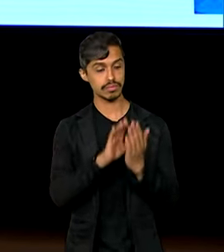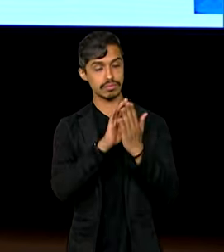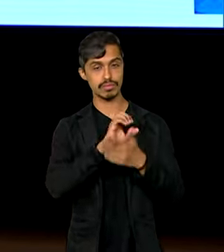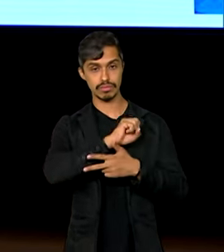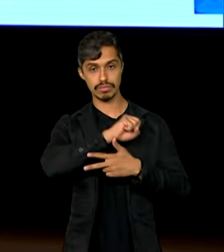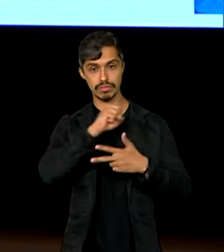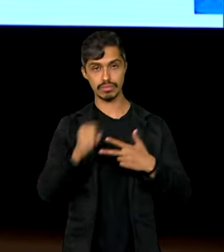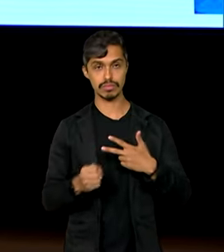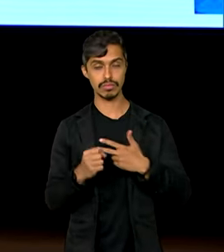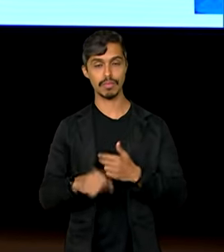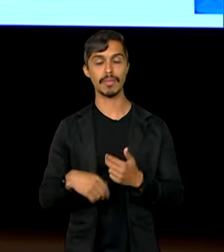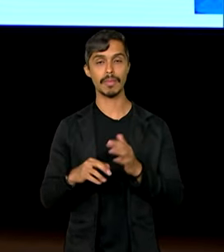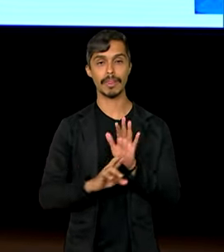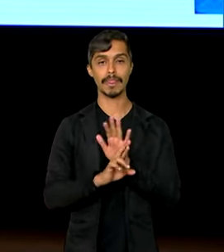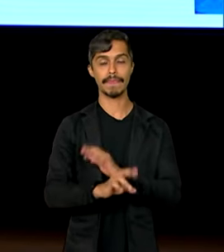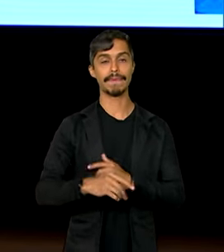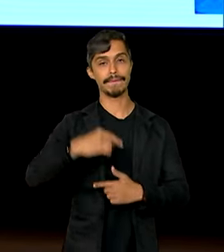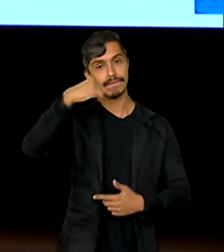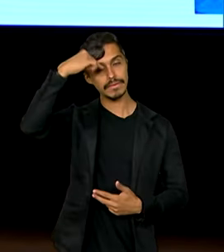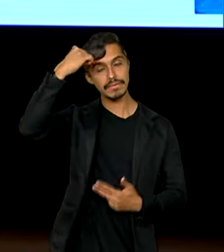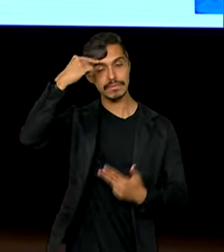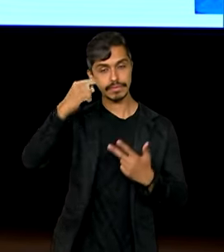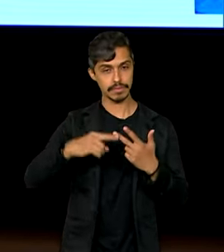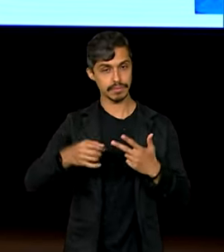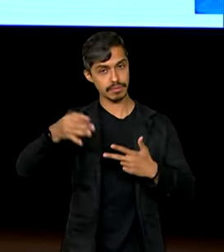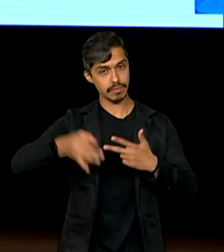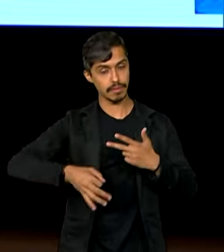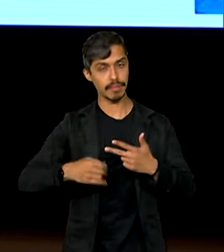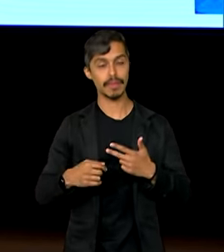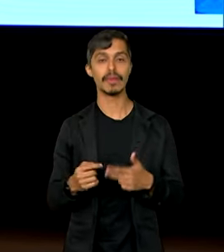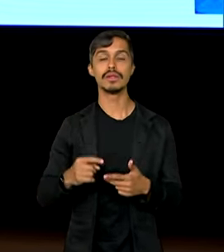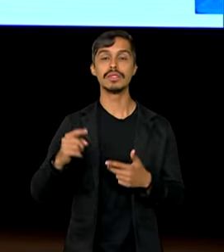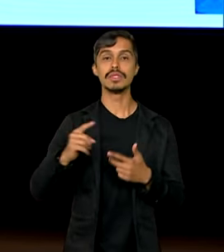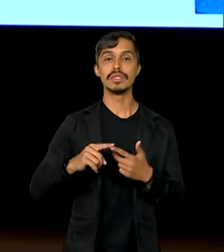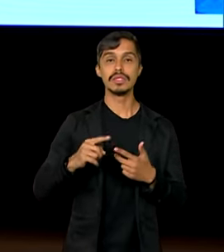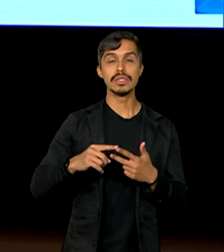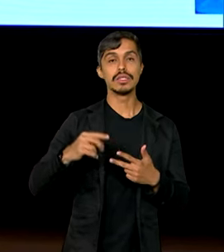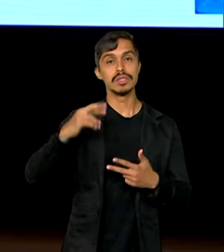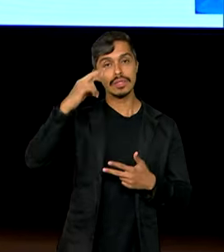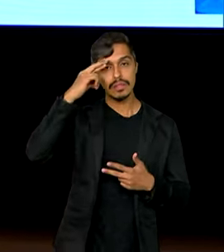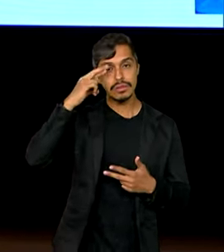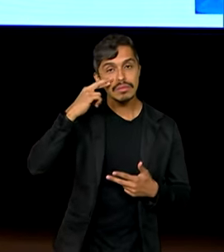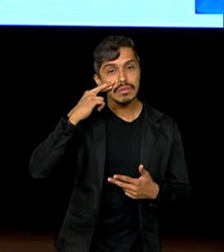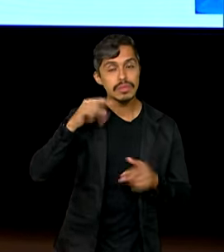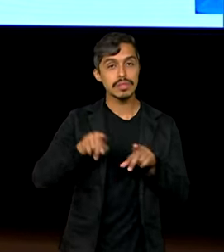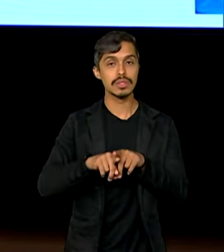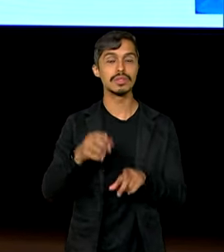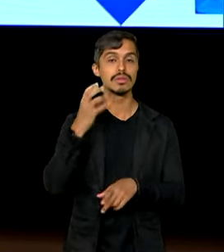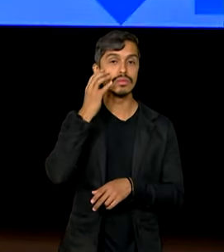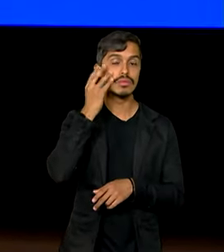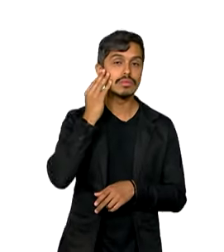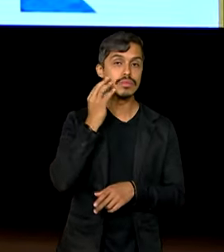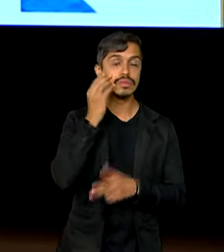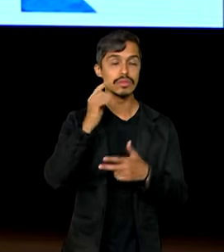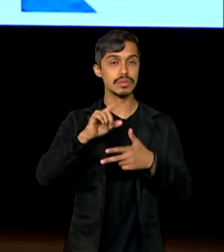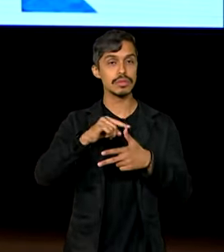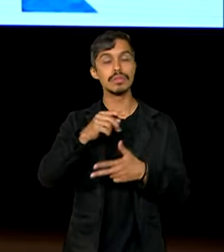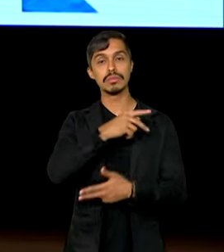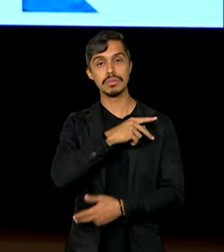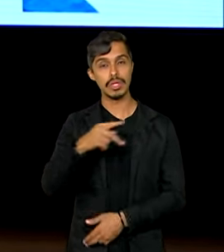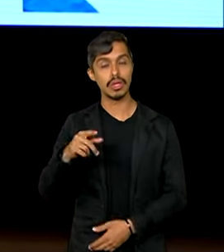no caso, o ministro Barroso, no caso, o ministro, é o presidente Lira, o presidente Pacheco, o presidente Lula, porque nós